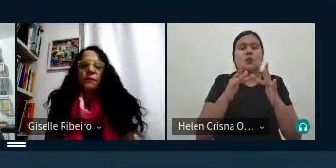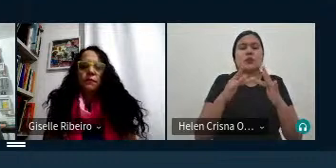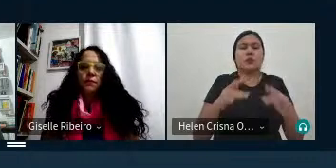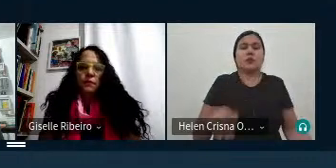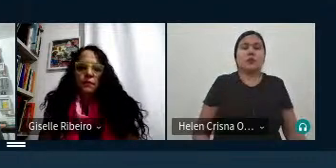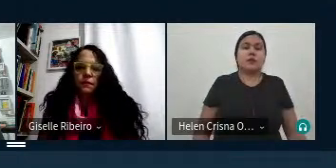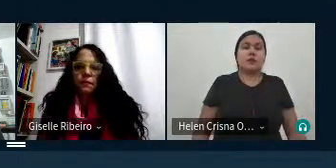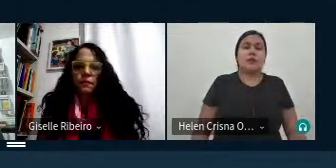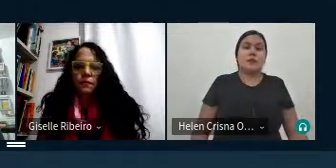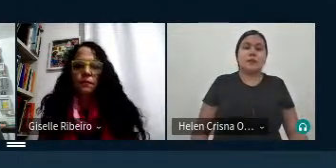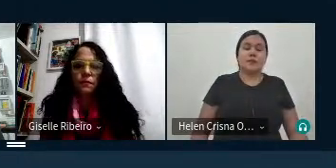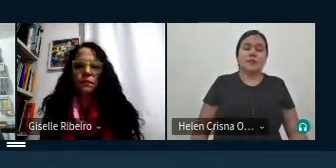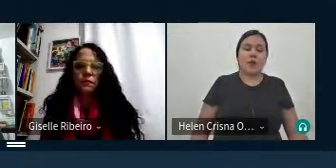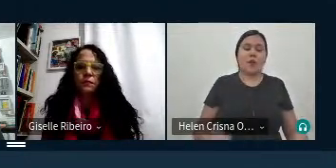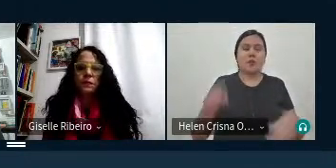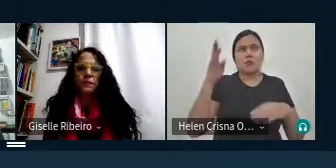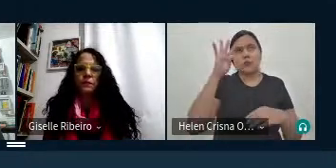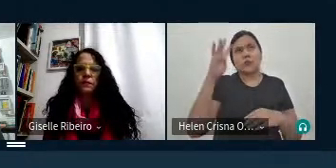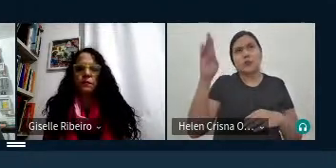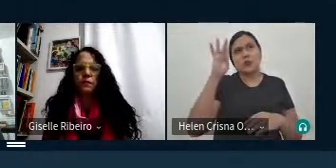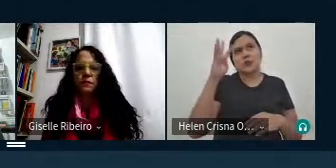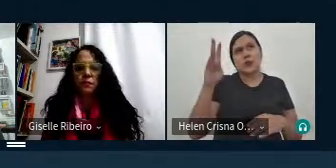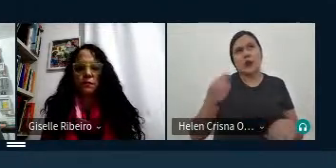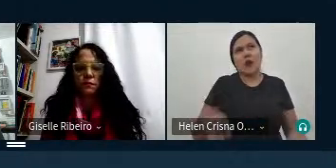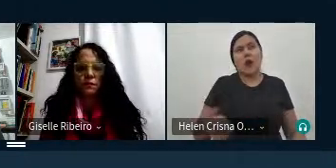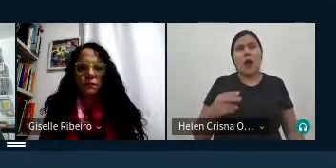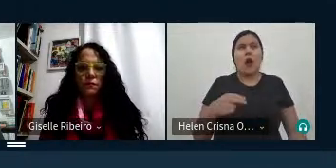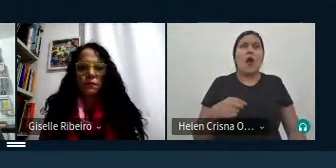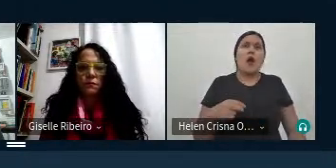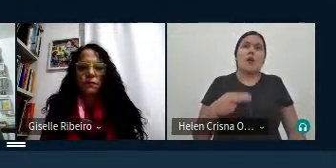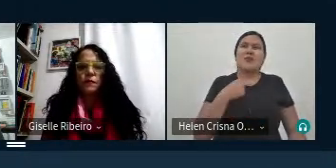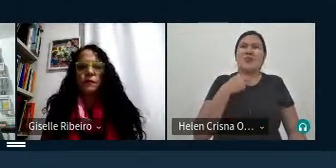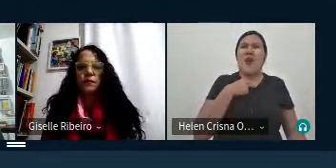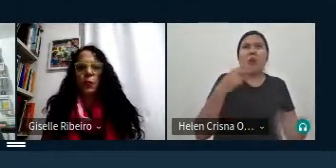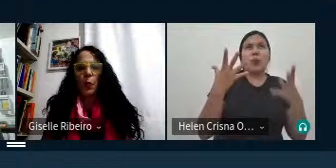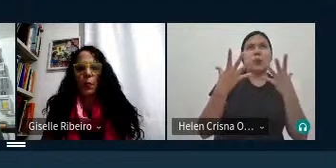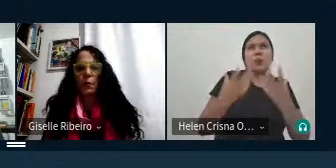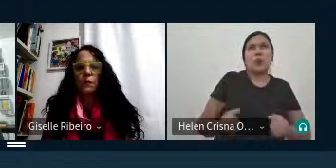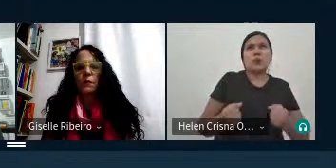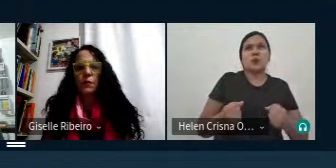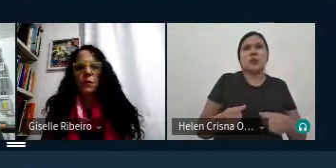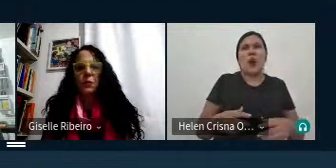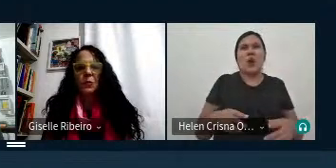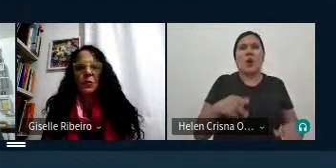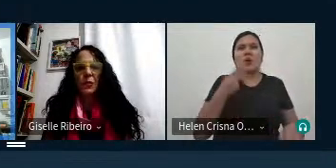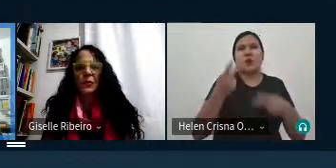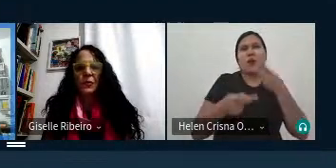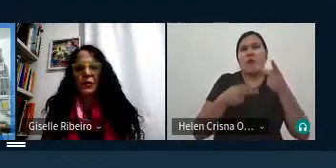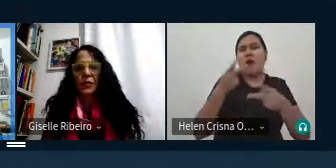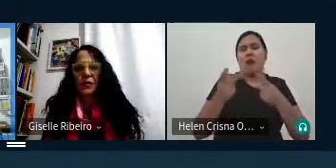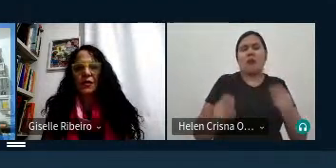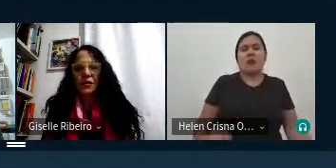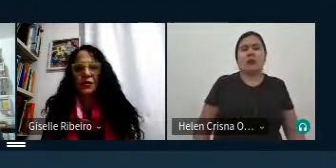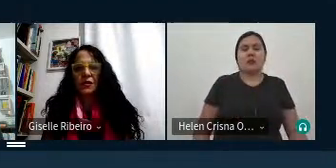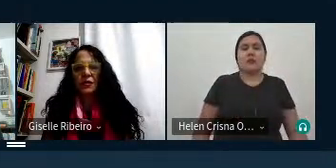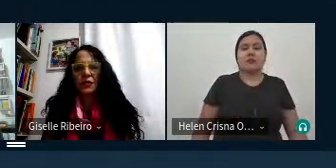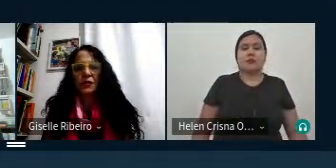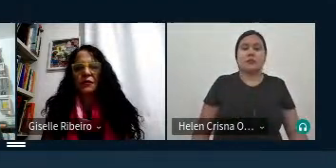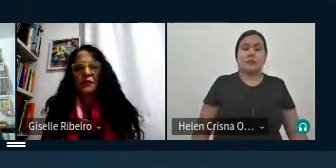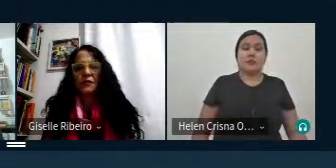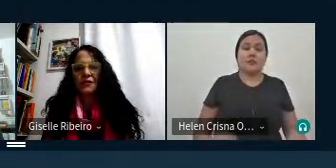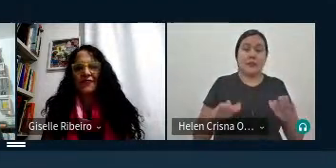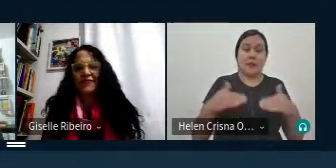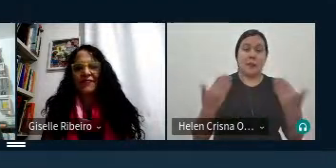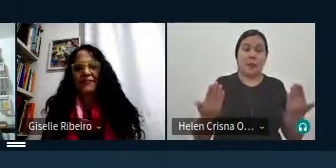com essas reflexões nós não podemos mais aceitar esse tipo de discurso né então